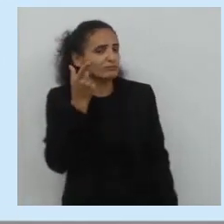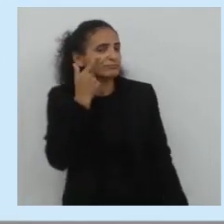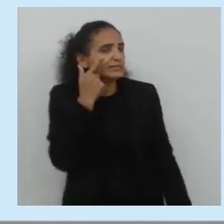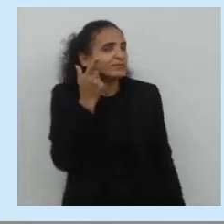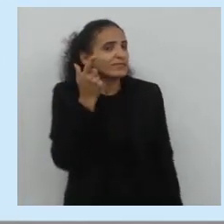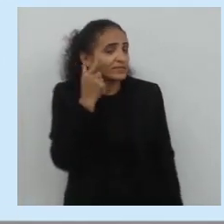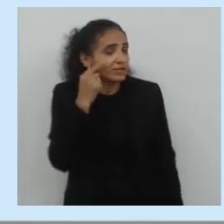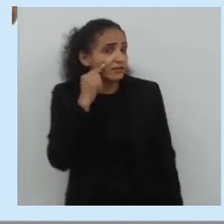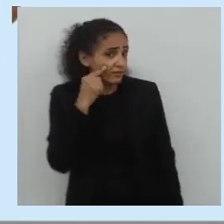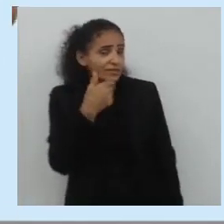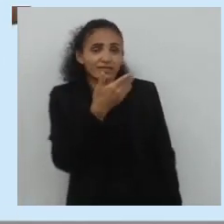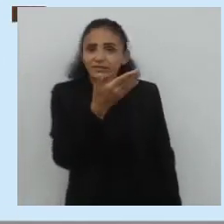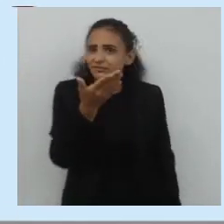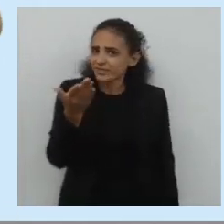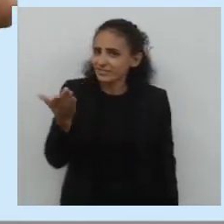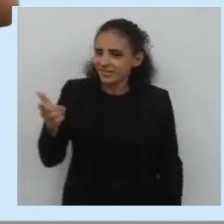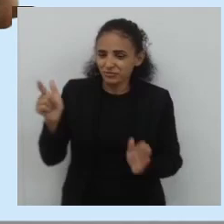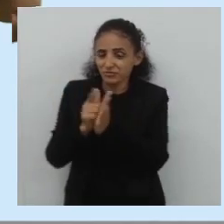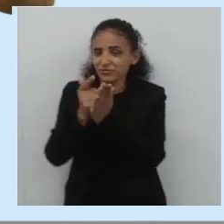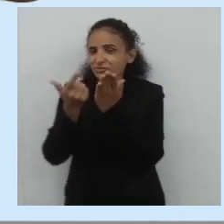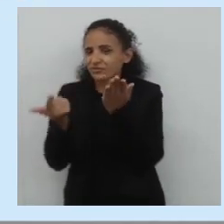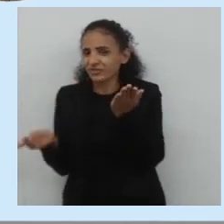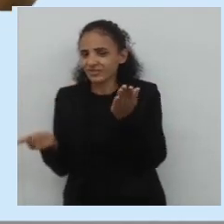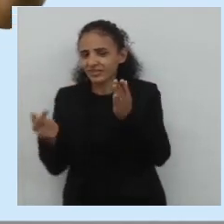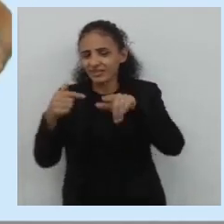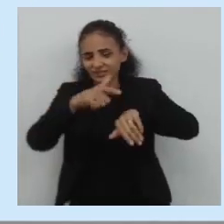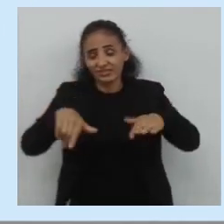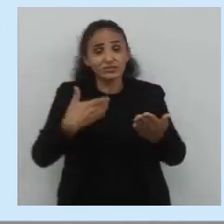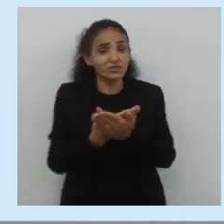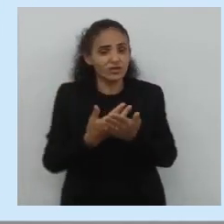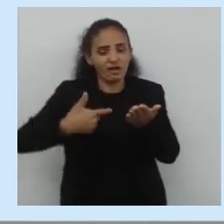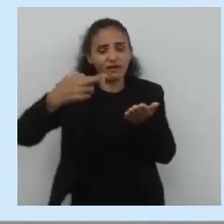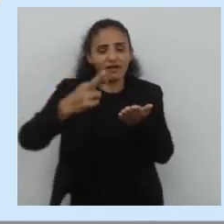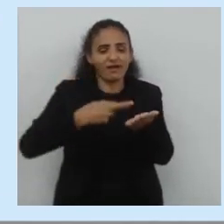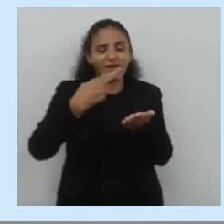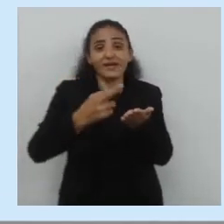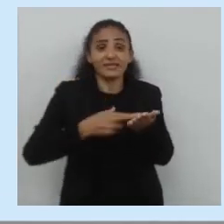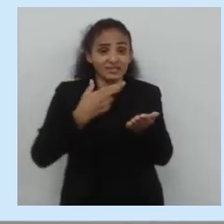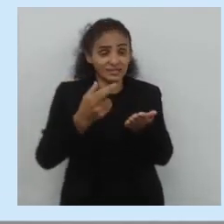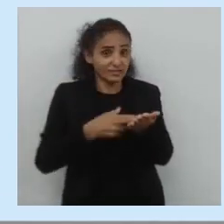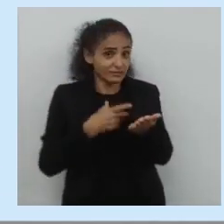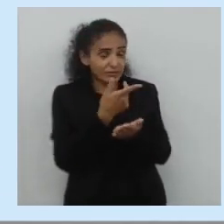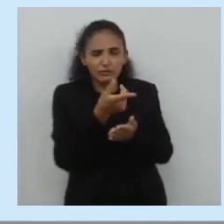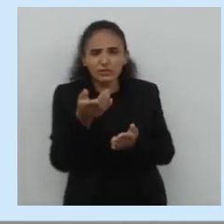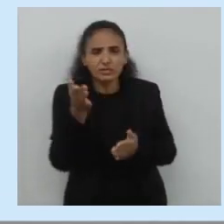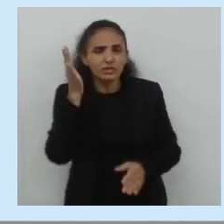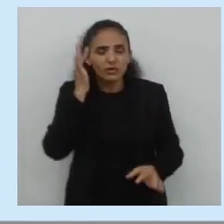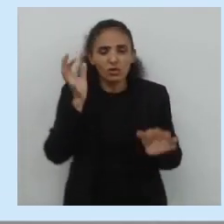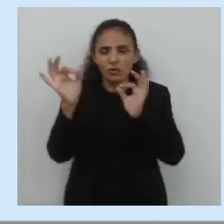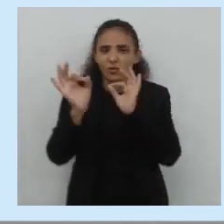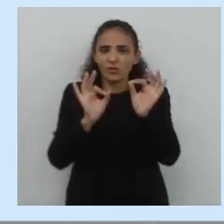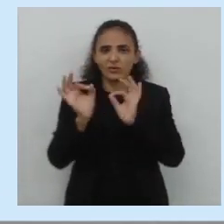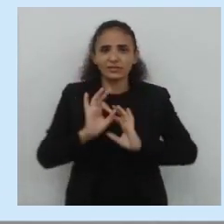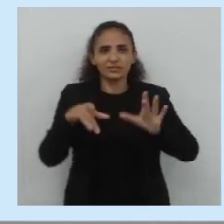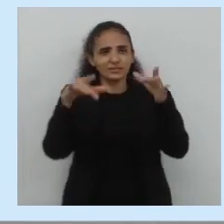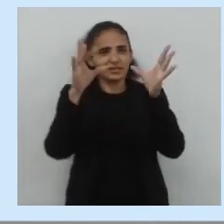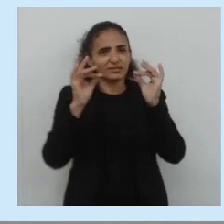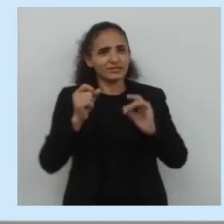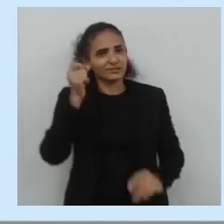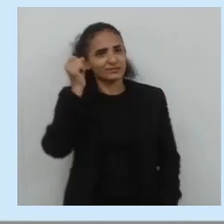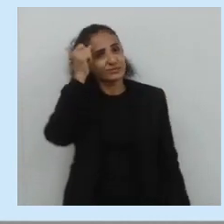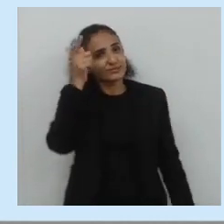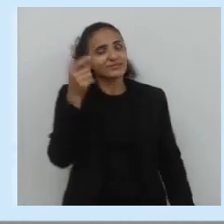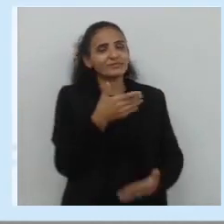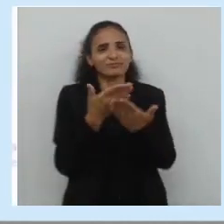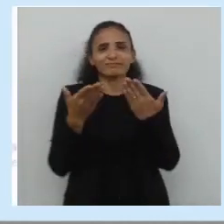tempo, também, quem sabe, ir num jornal, numa revista, e lembrar da edição, da preocupação em organizar as ideias.